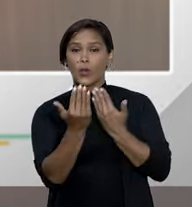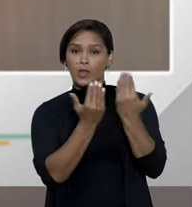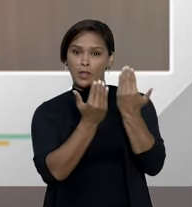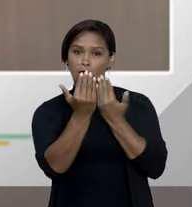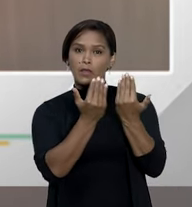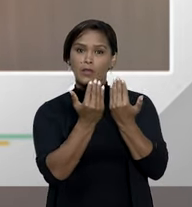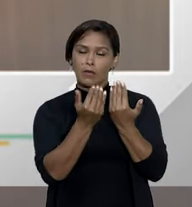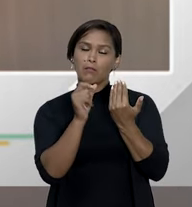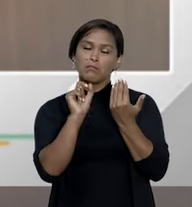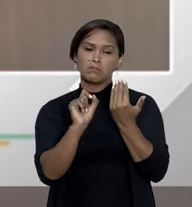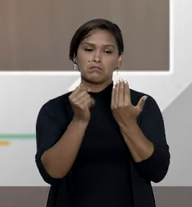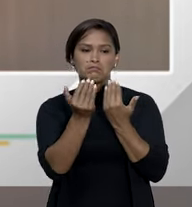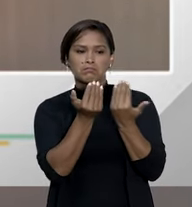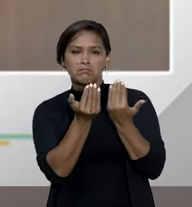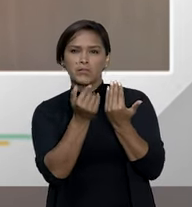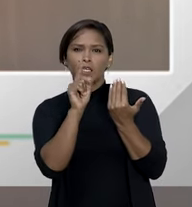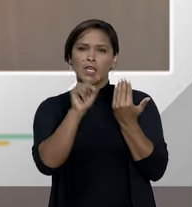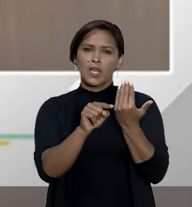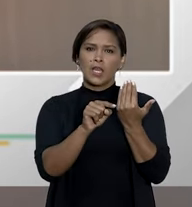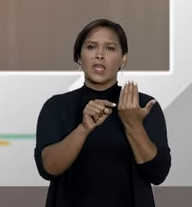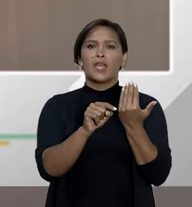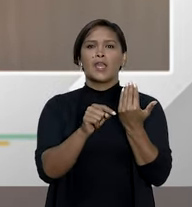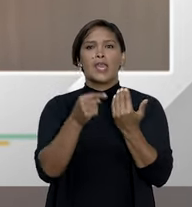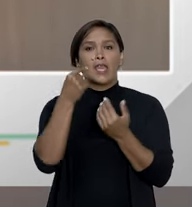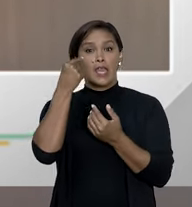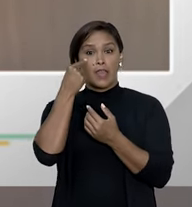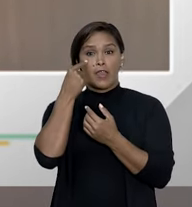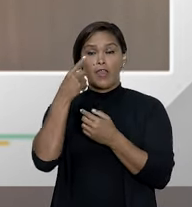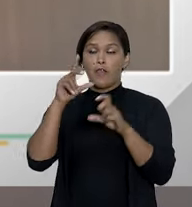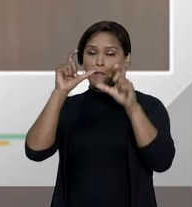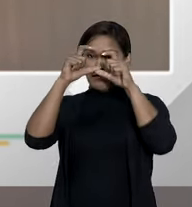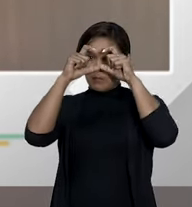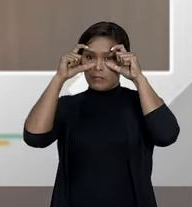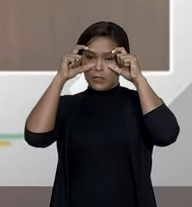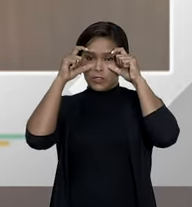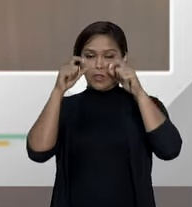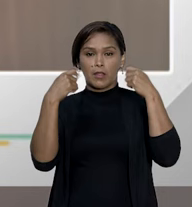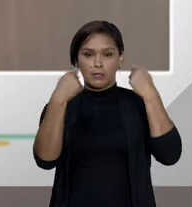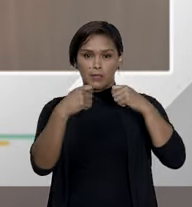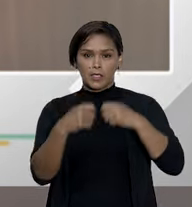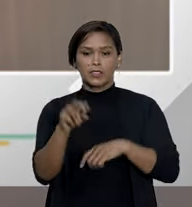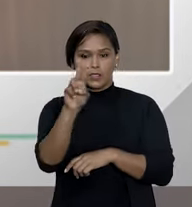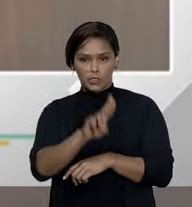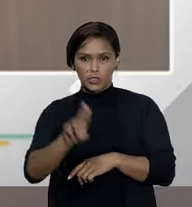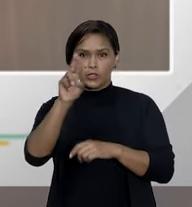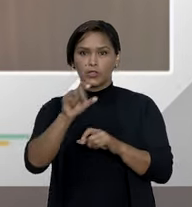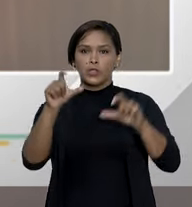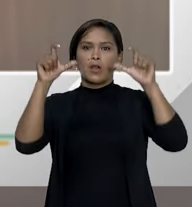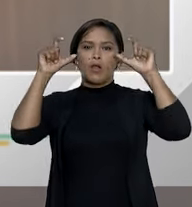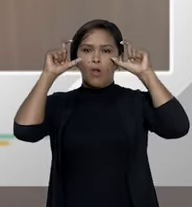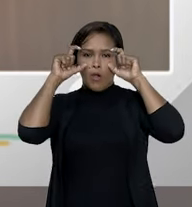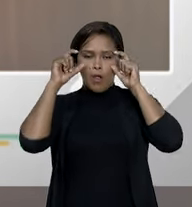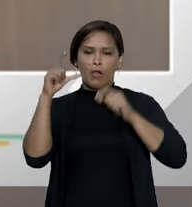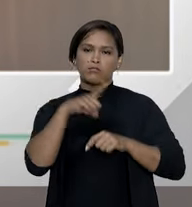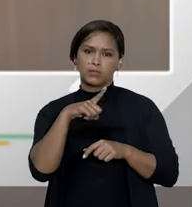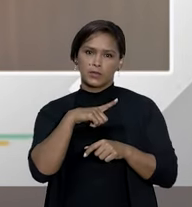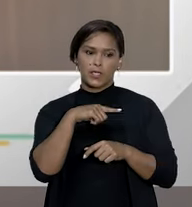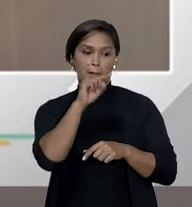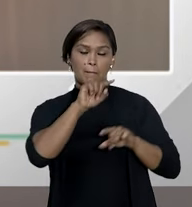vamos dizer assim é uma deficiência visual que o paciente e o usuário beneficiado para a saúde tem